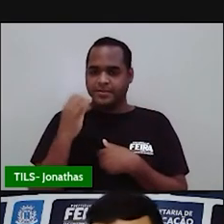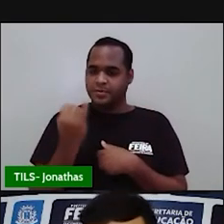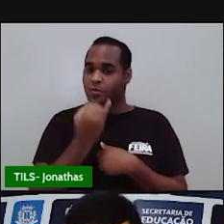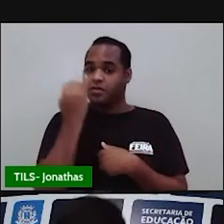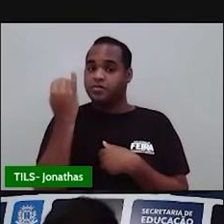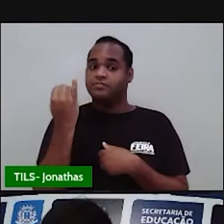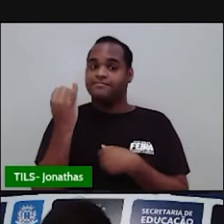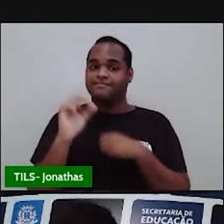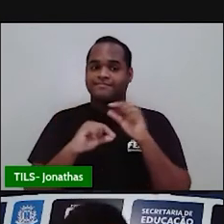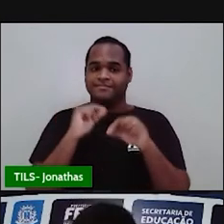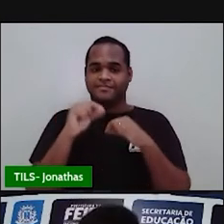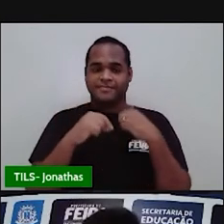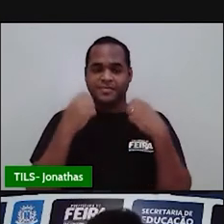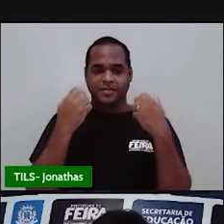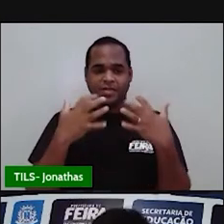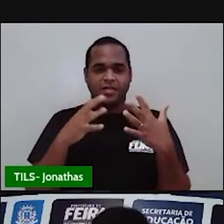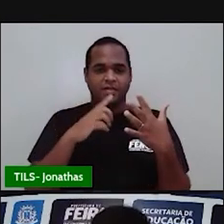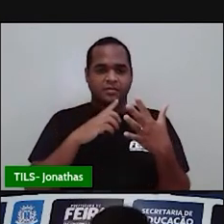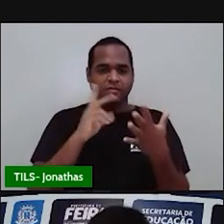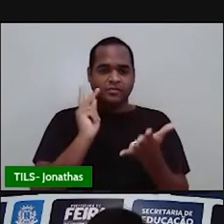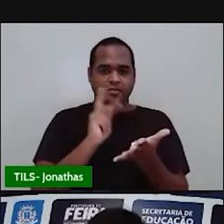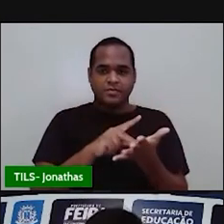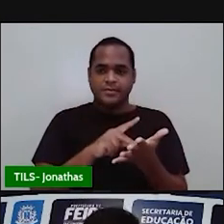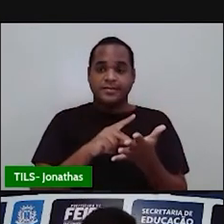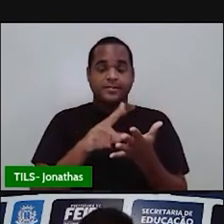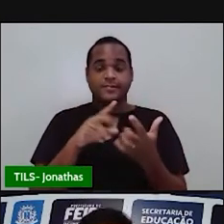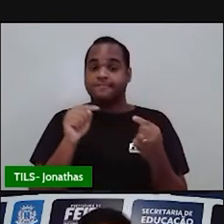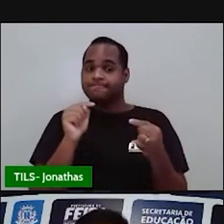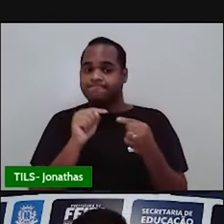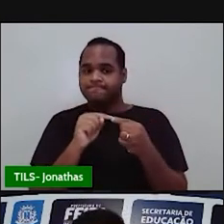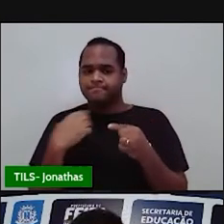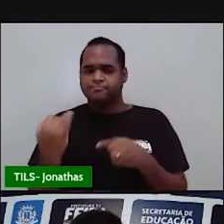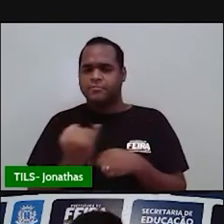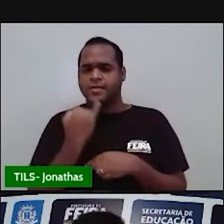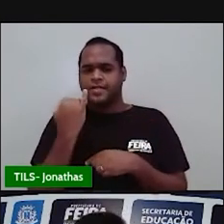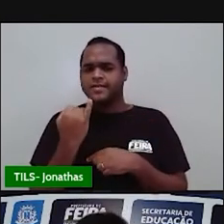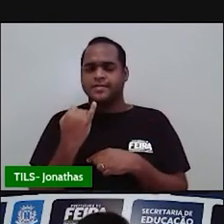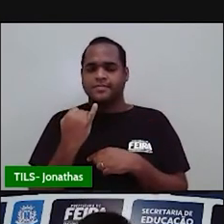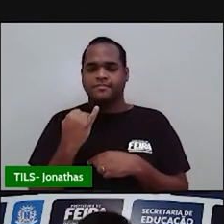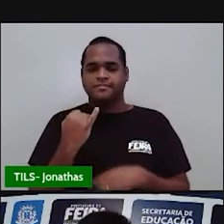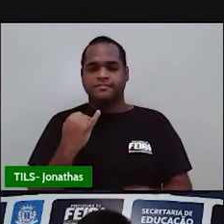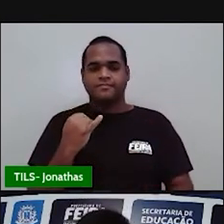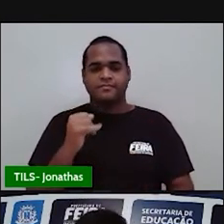importante, e na verdade, talvez esse seja o mais importante,